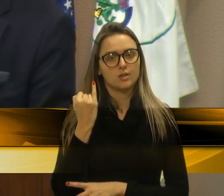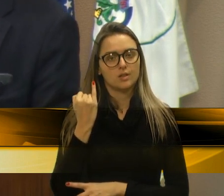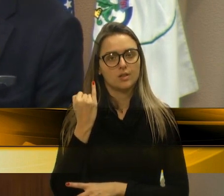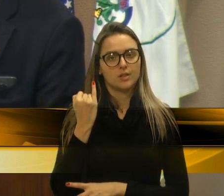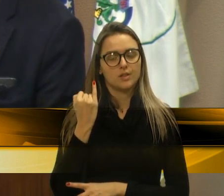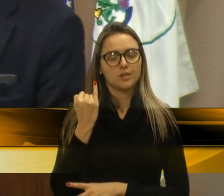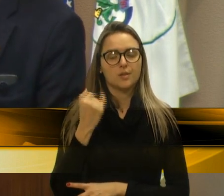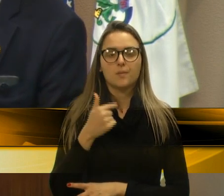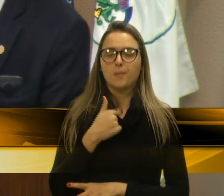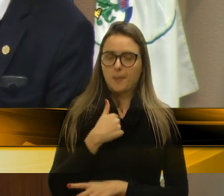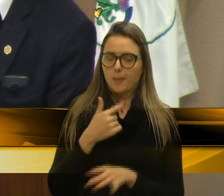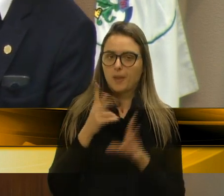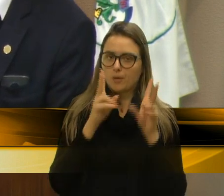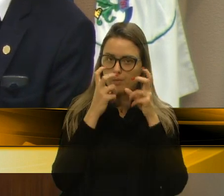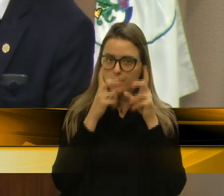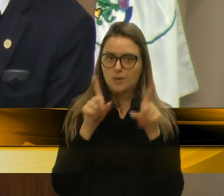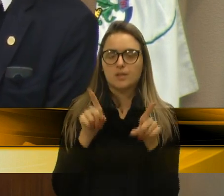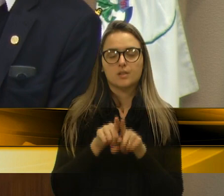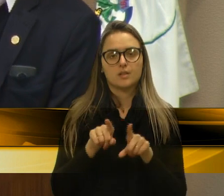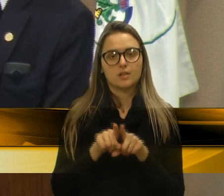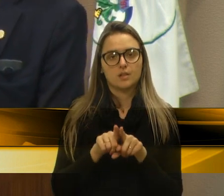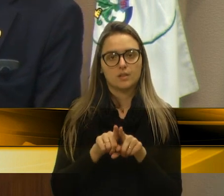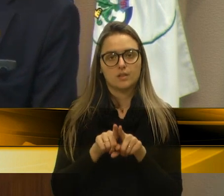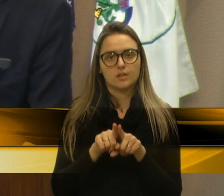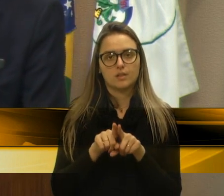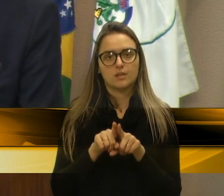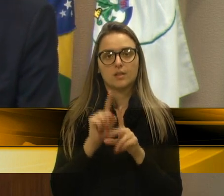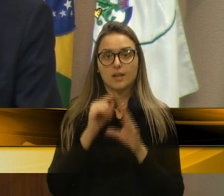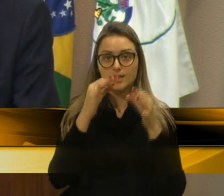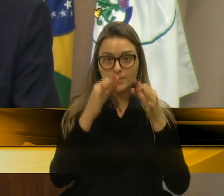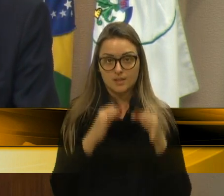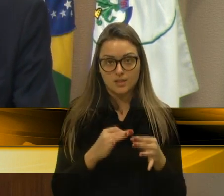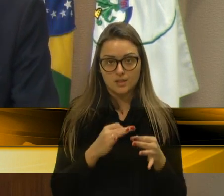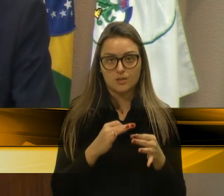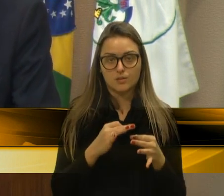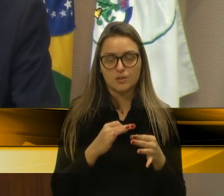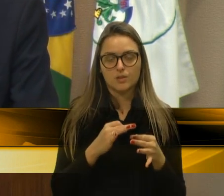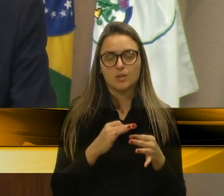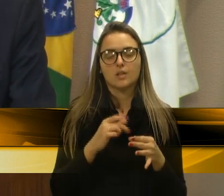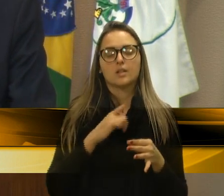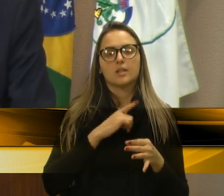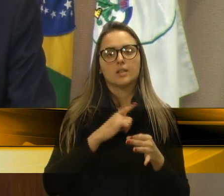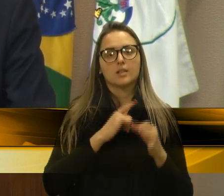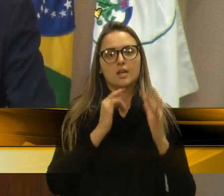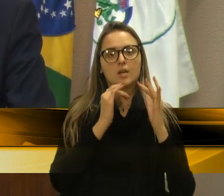vejo também, que com certeza, nós temos, parte vereadora,